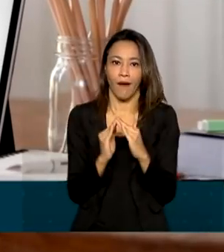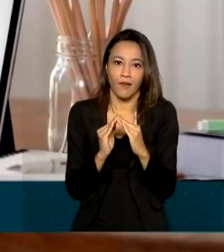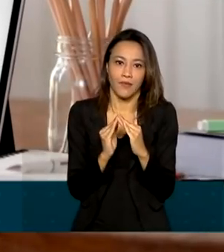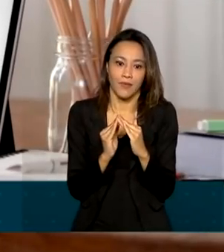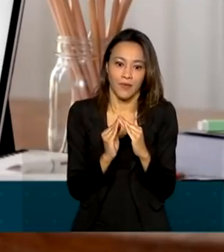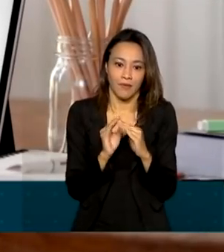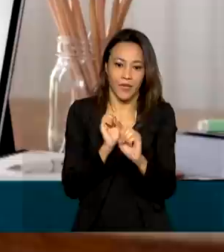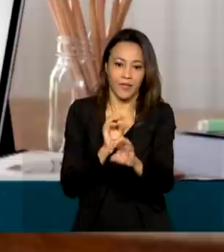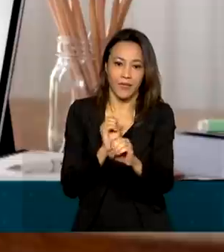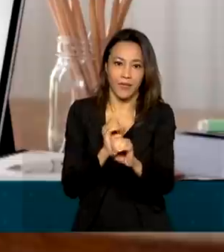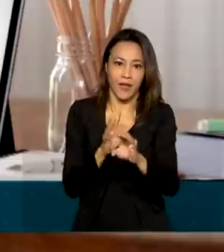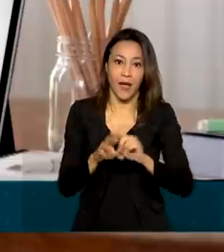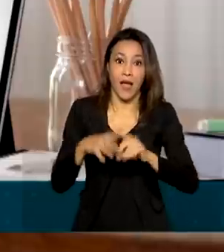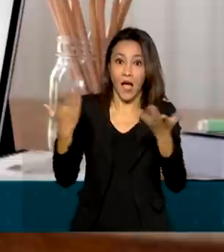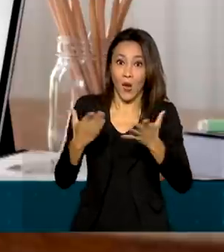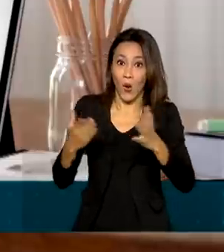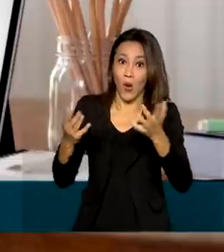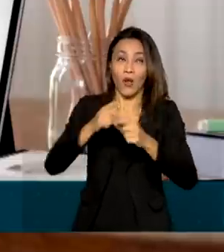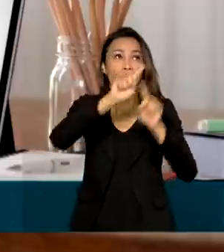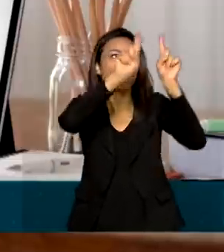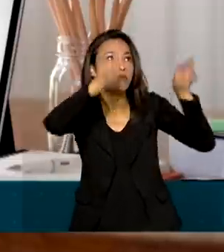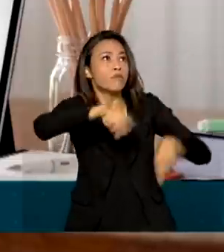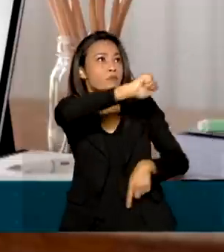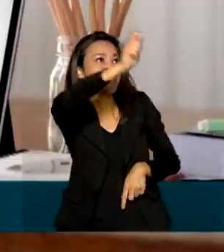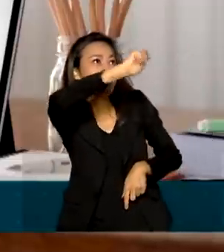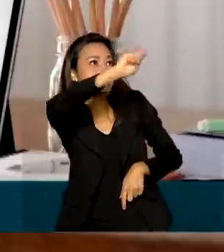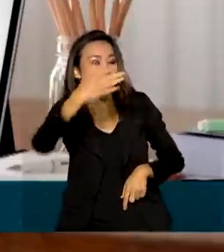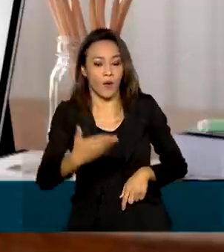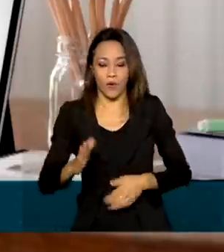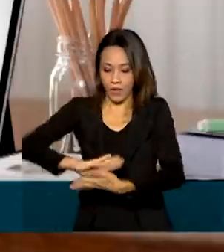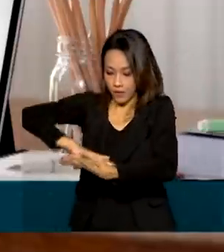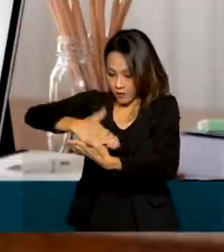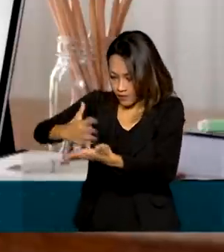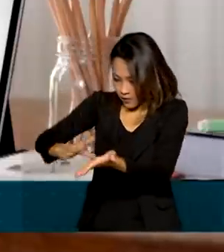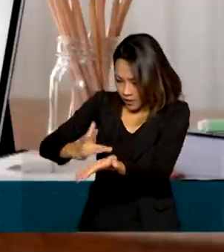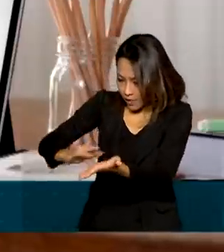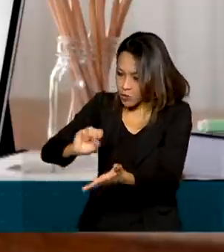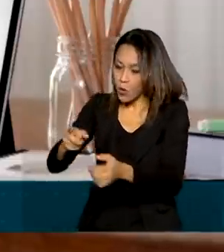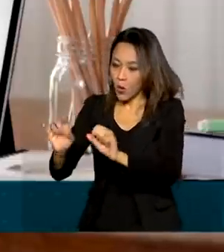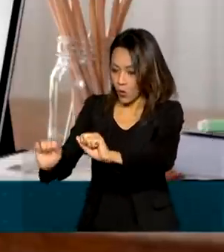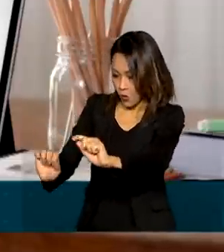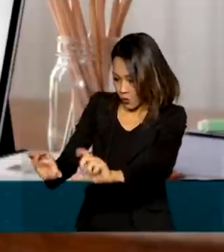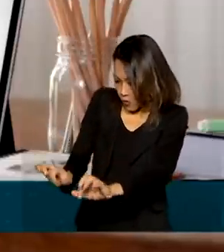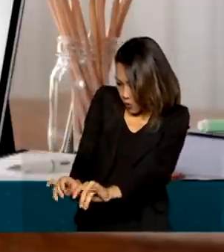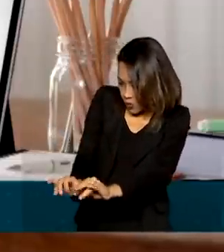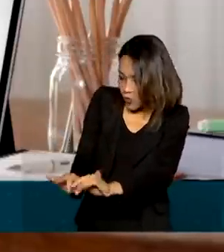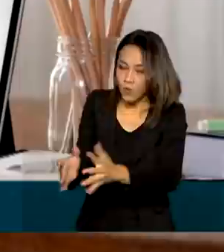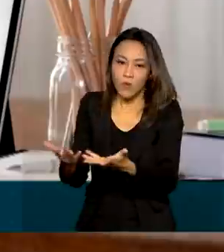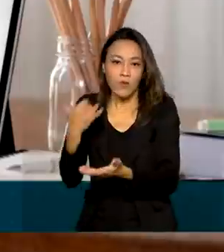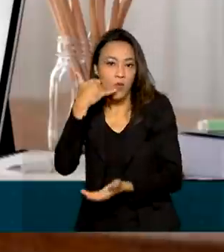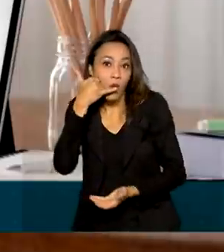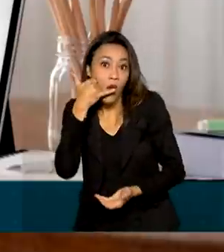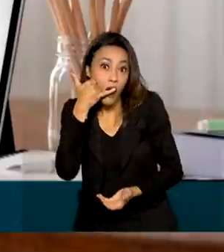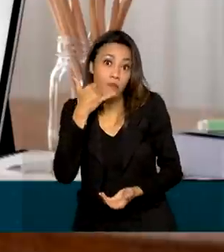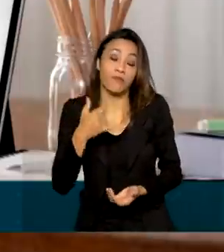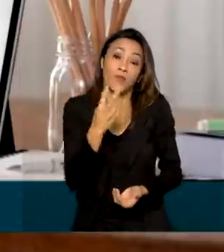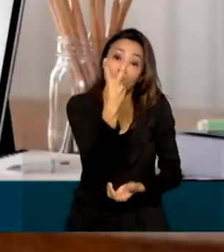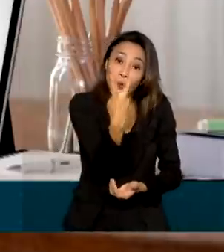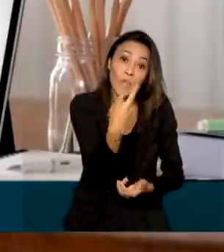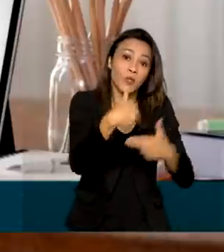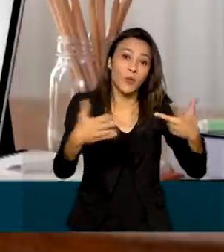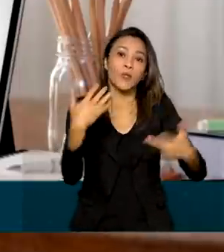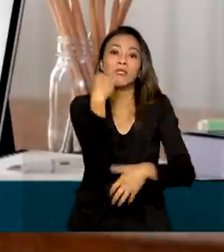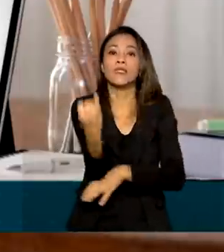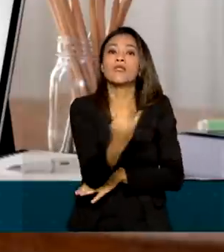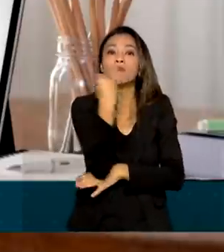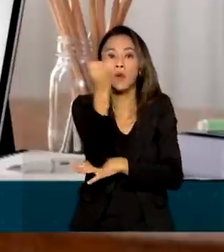o quadro negro para a tela do computador, tablet ou celular. Por trás disso tudo, dois elementos fundamentais